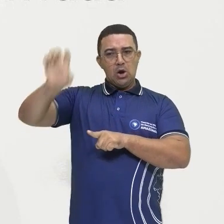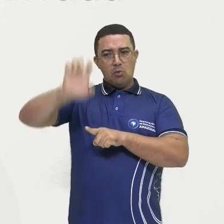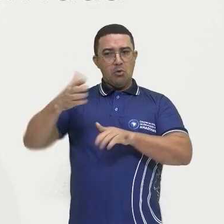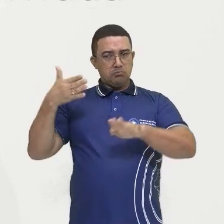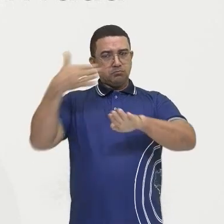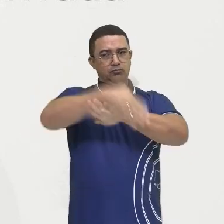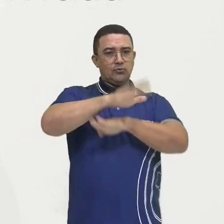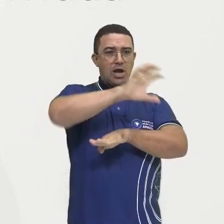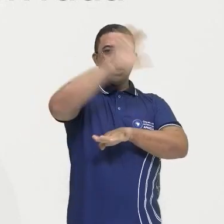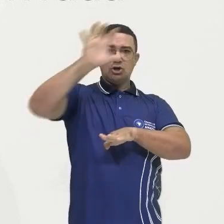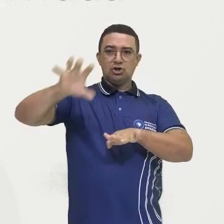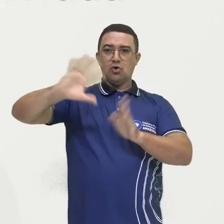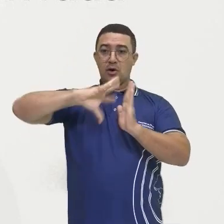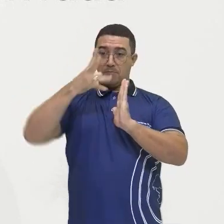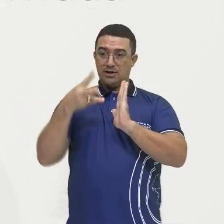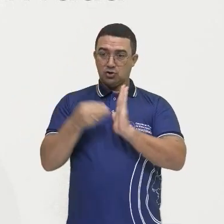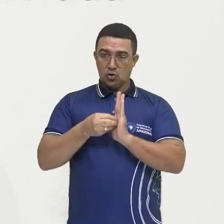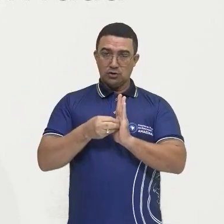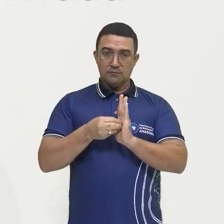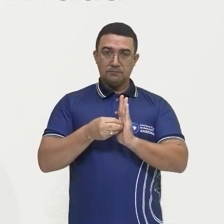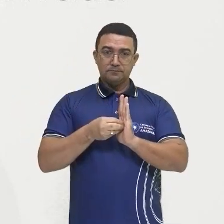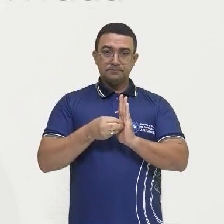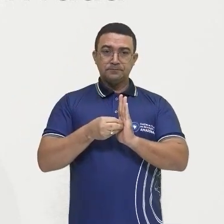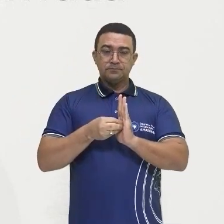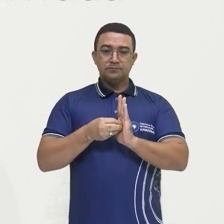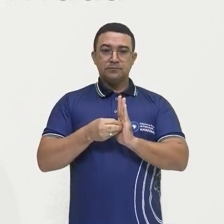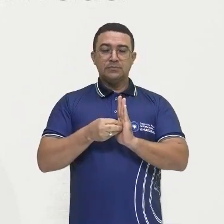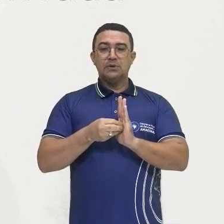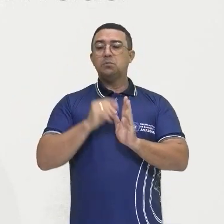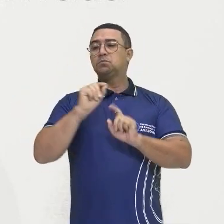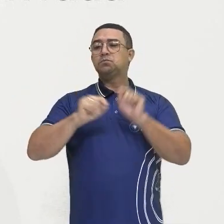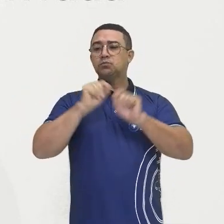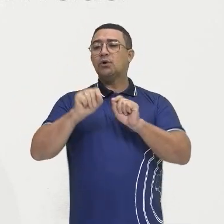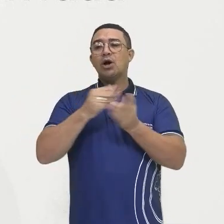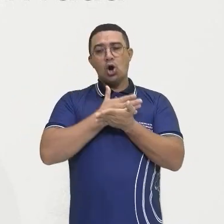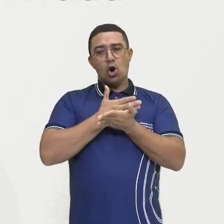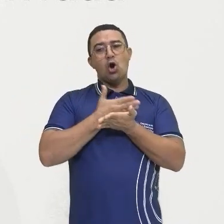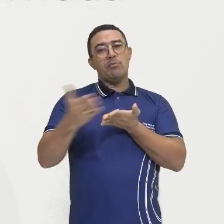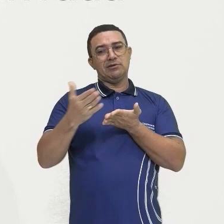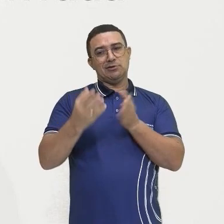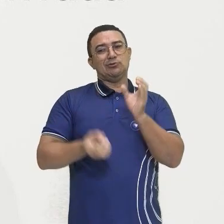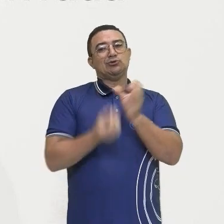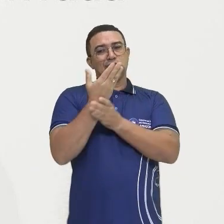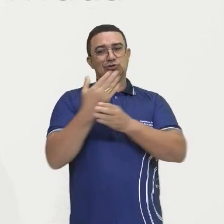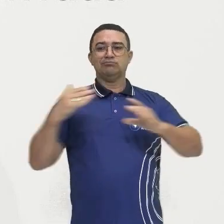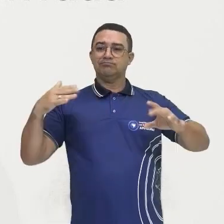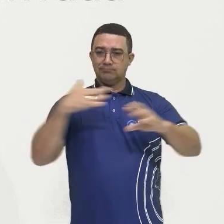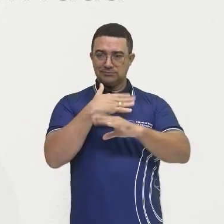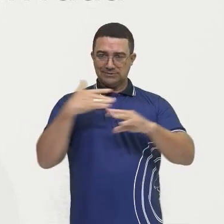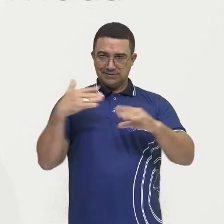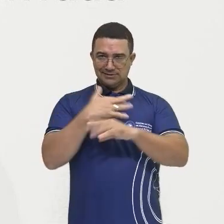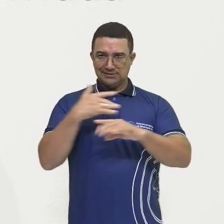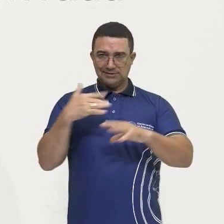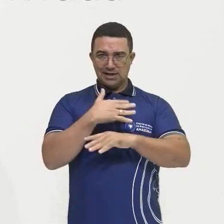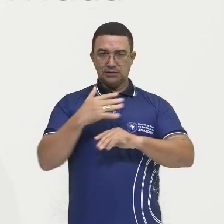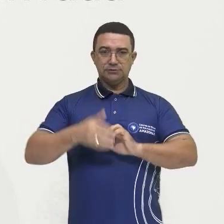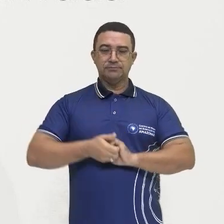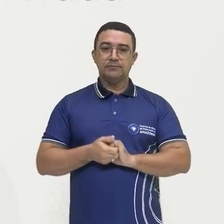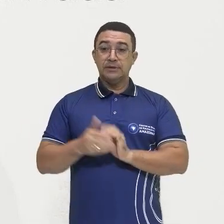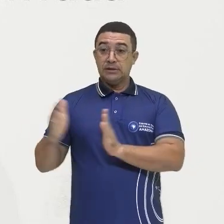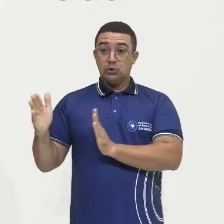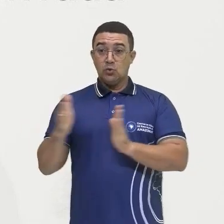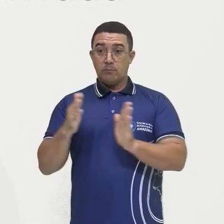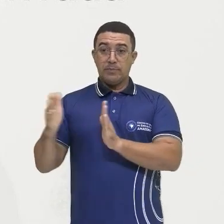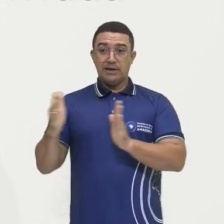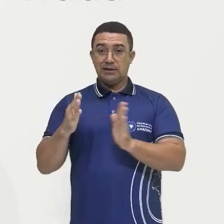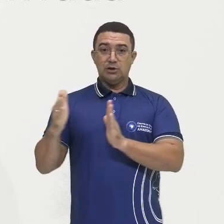somente para a nossa região, mas com o Brasil como um todo. E aí, gente tem o início, né? Do surgimento dessas cidades. E aí, durante esse período,